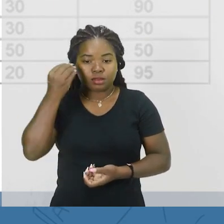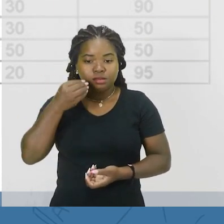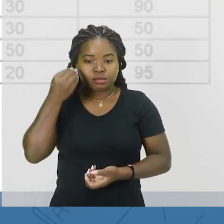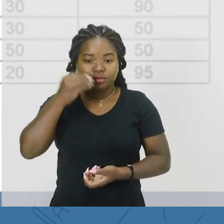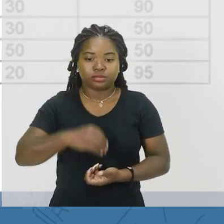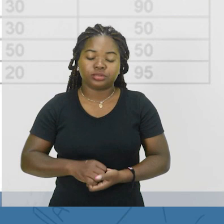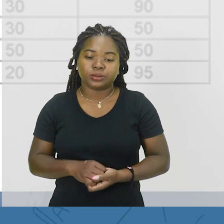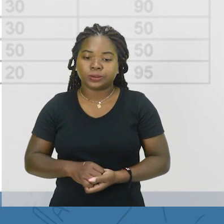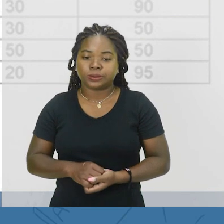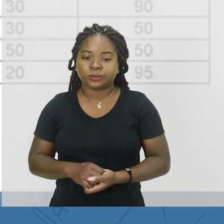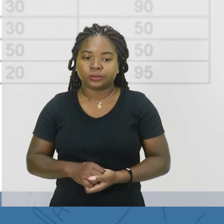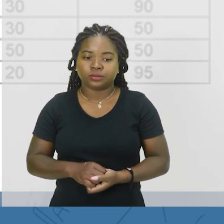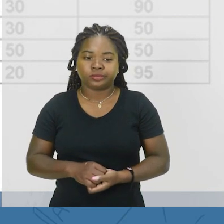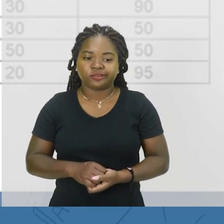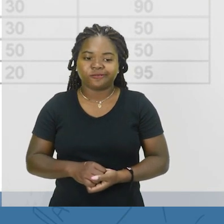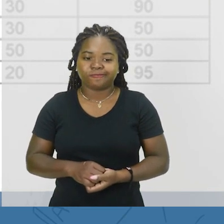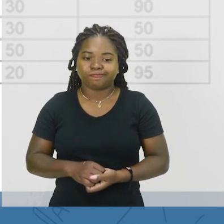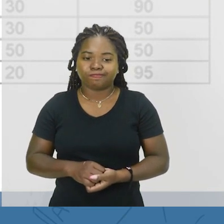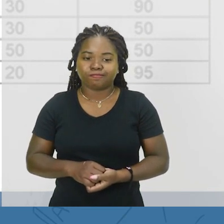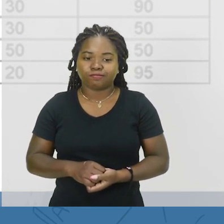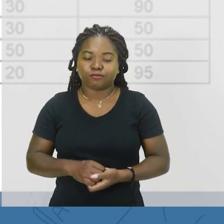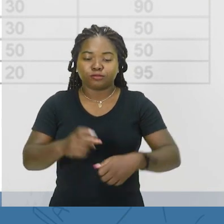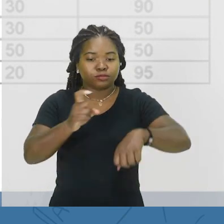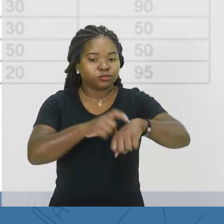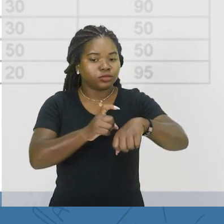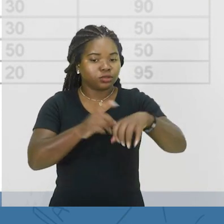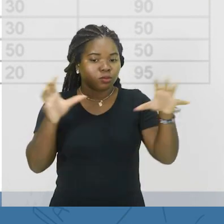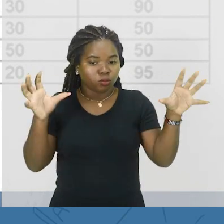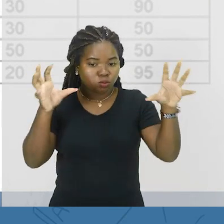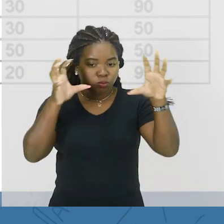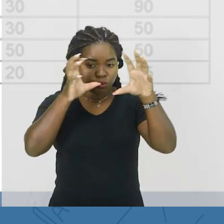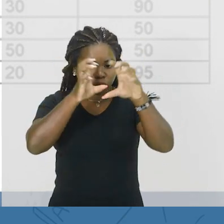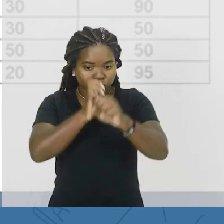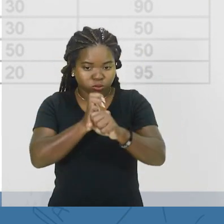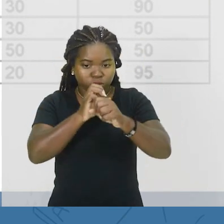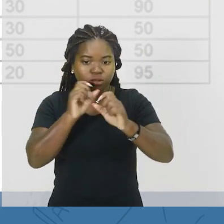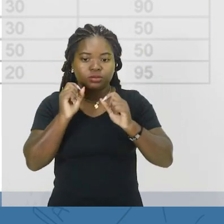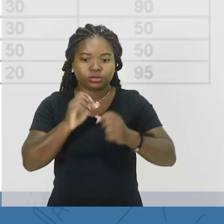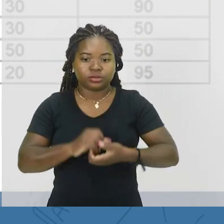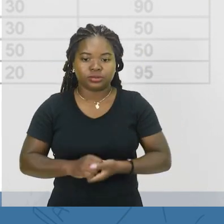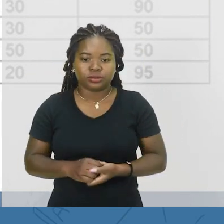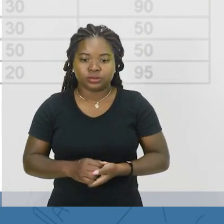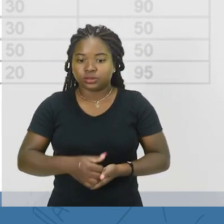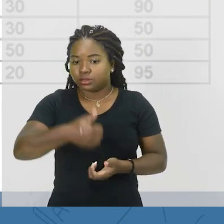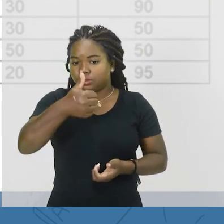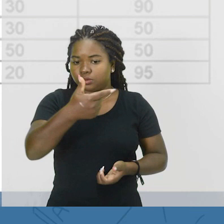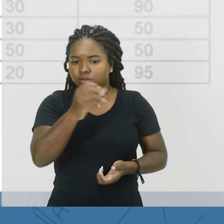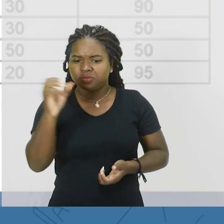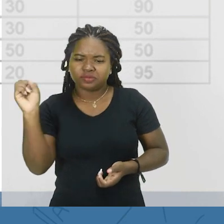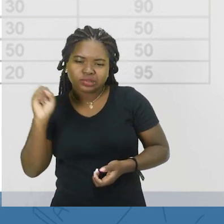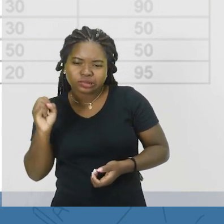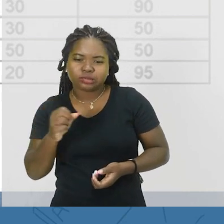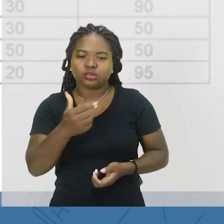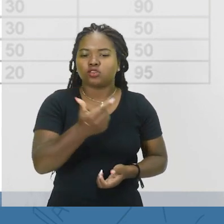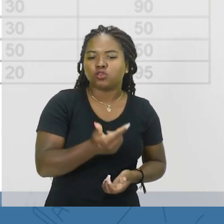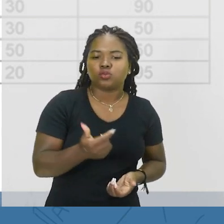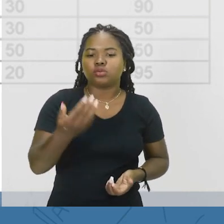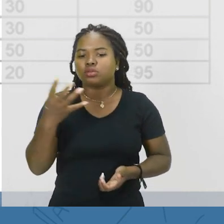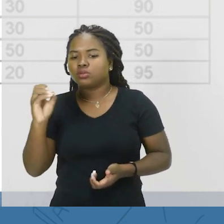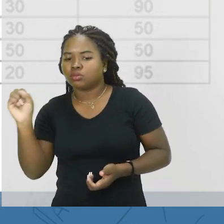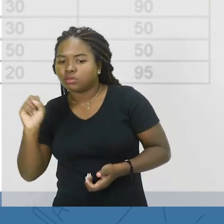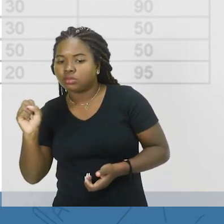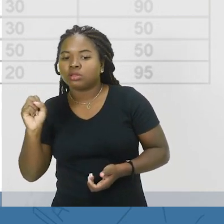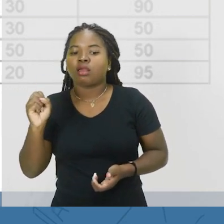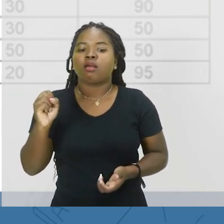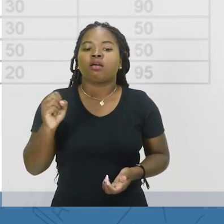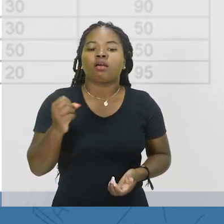Então o tempo de escurecimento a lente 20 segundos a lente 2, 40 a